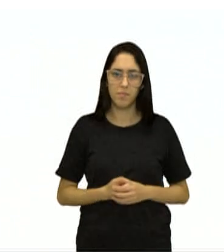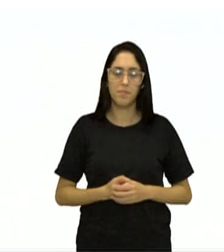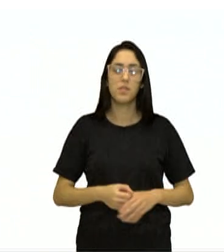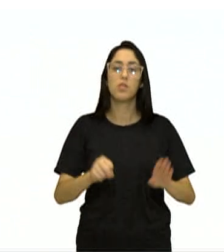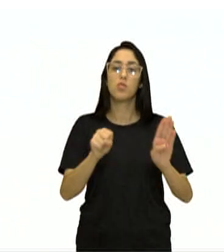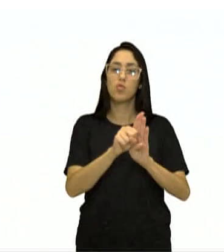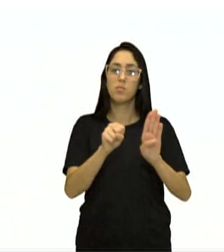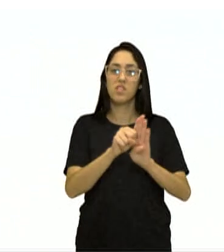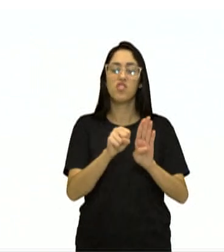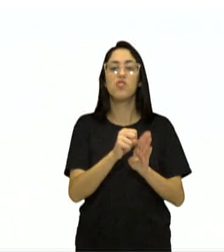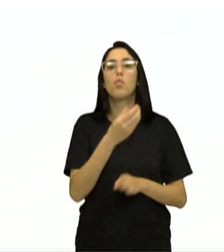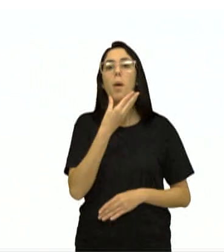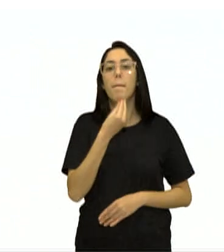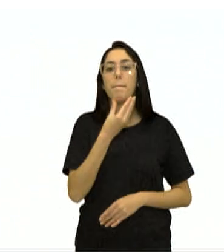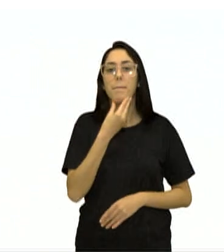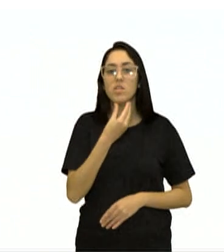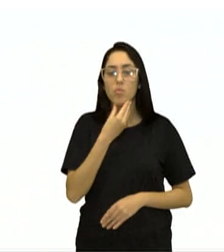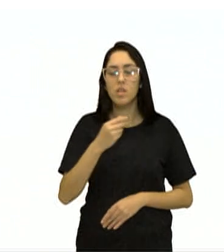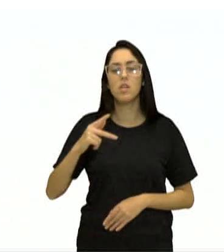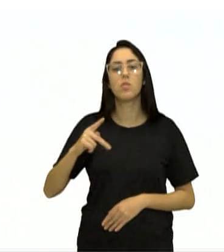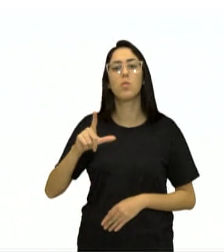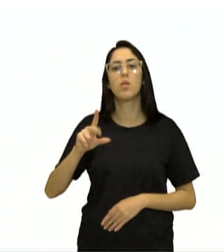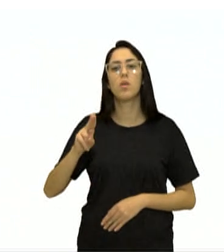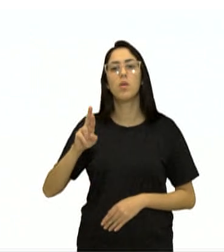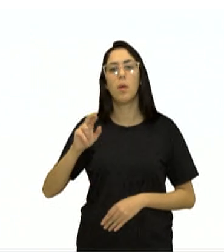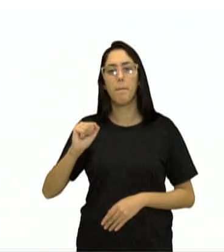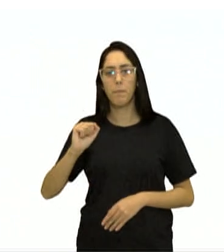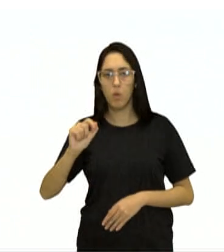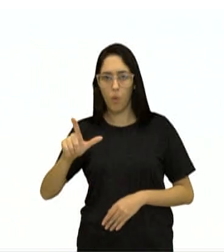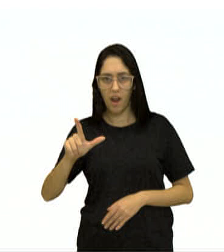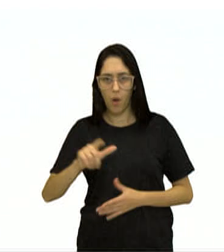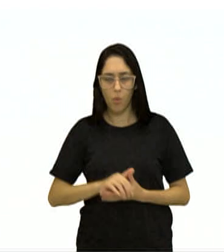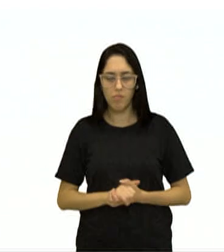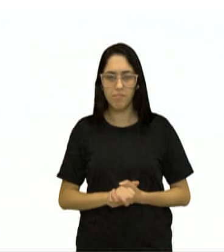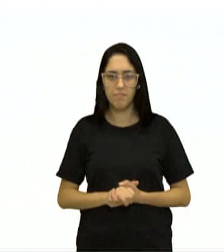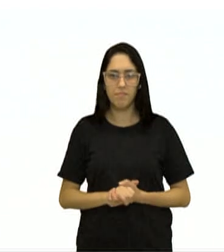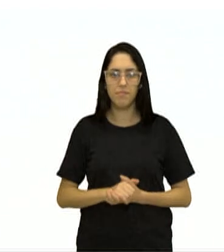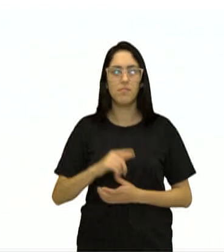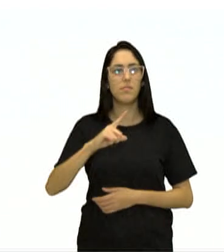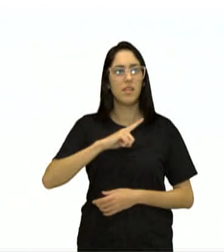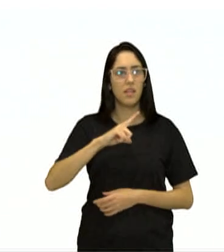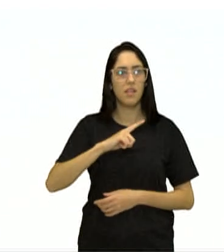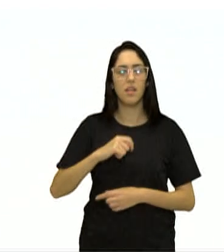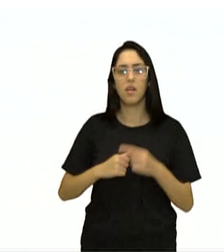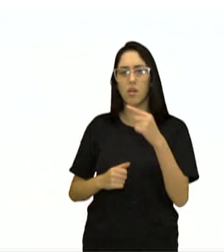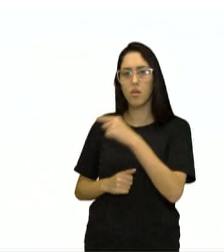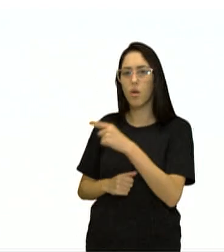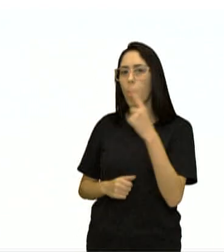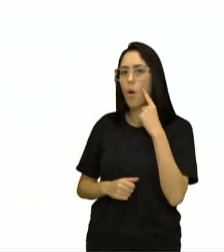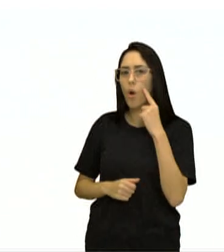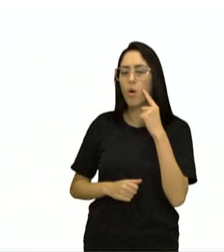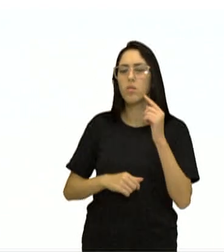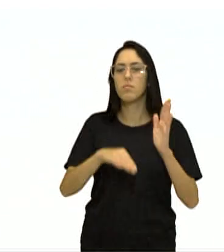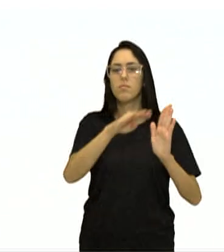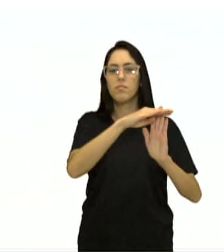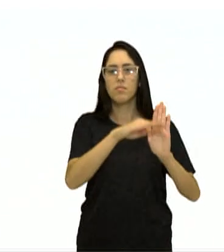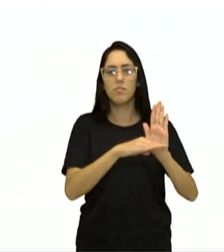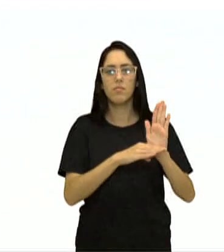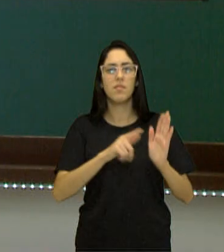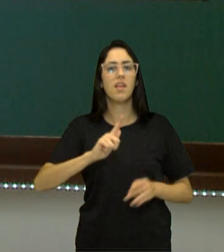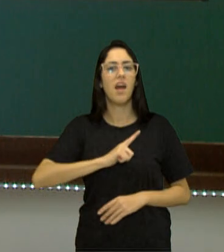Substantivo masculino plural. Aqui já aparece outra coisa. Olha, as classificações